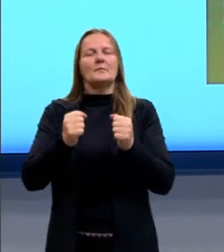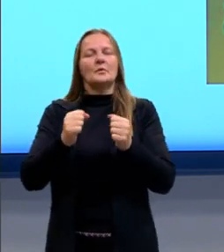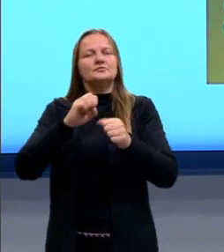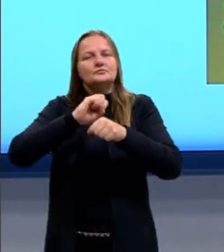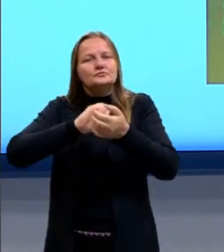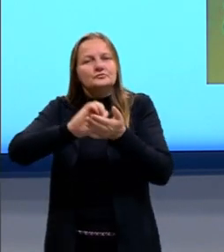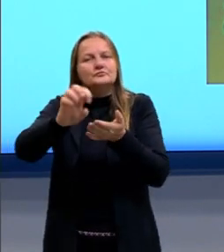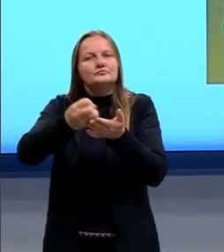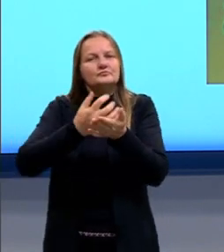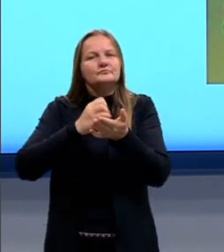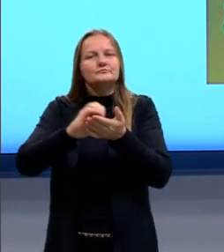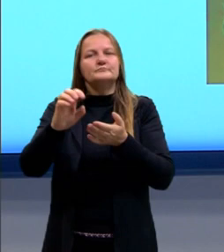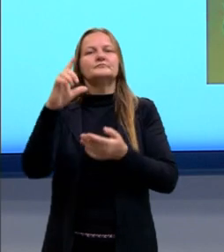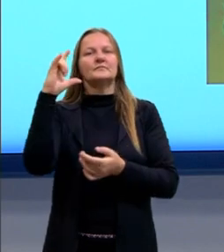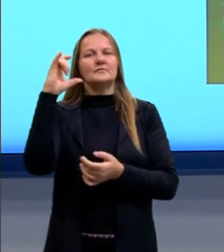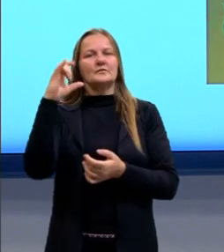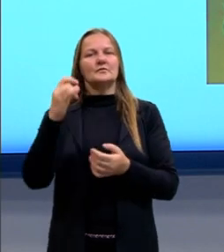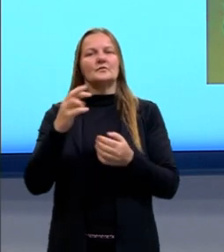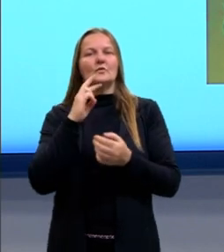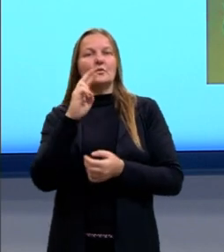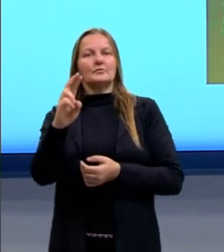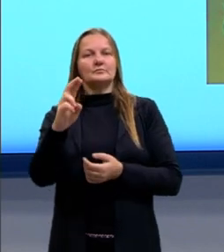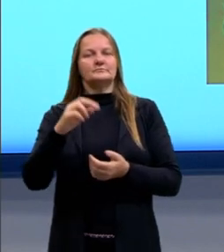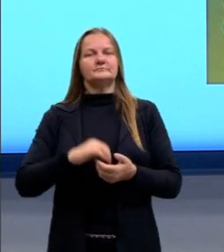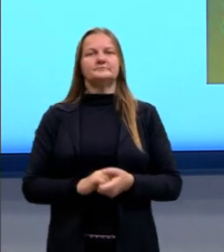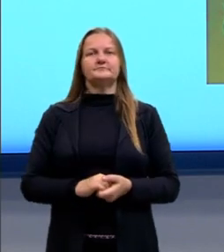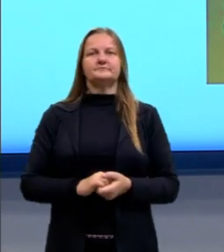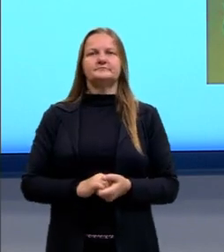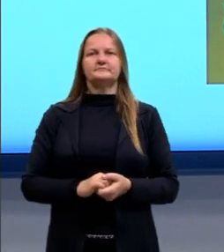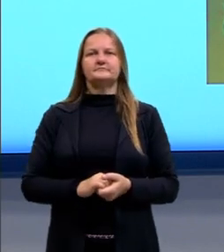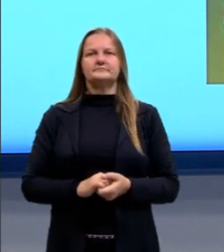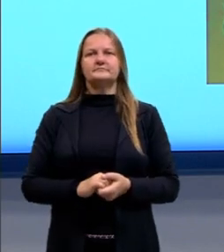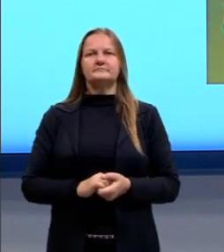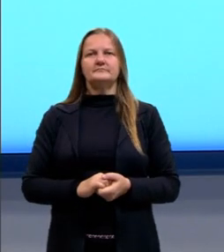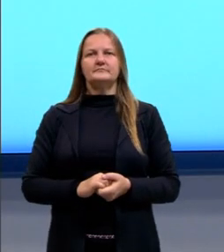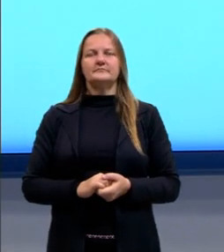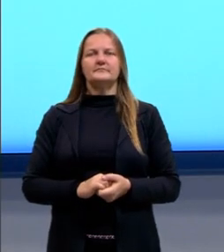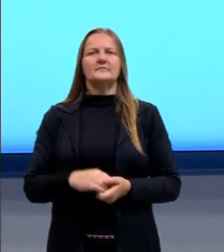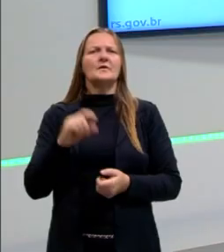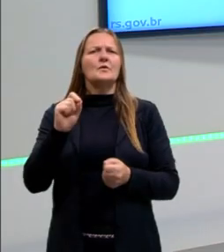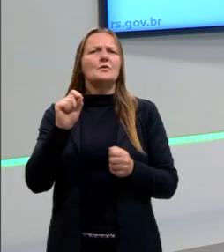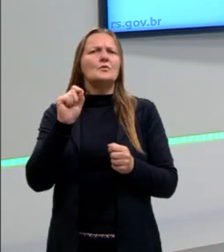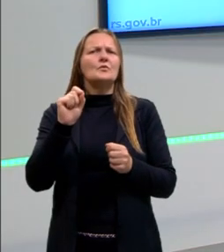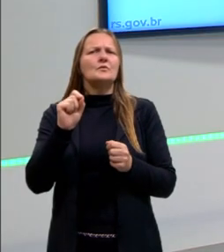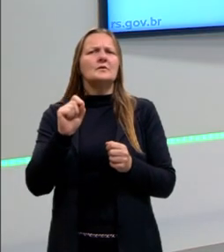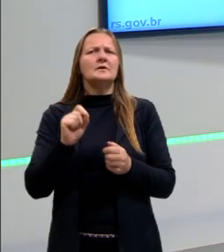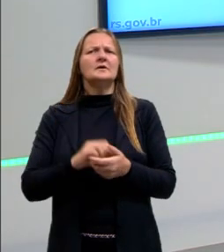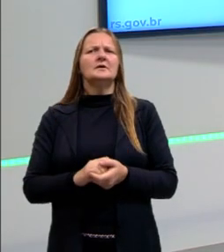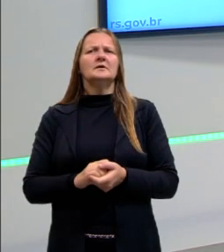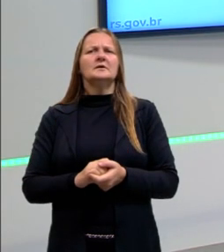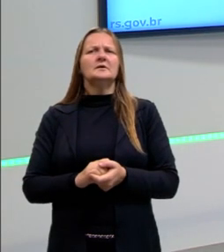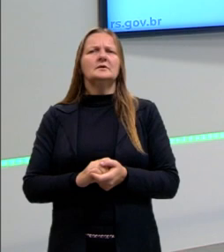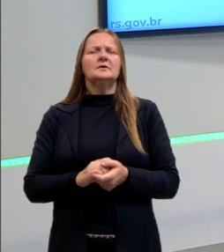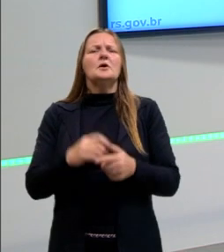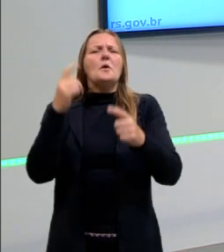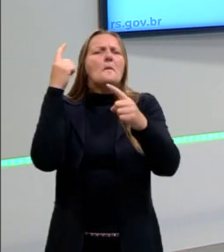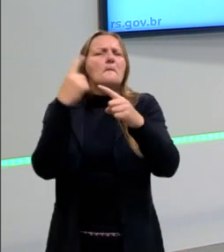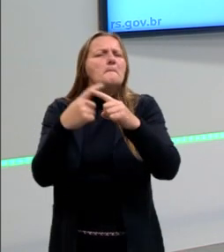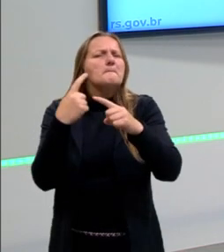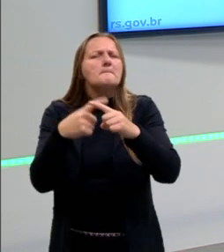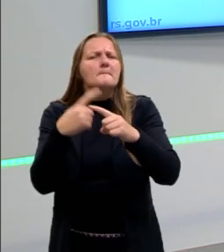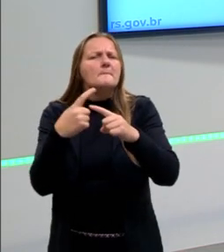mensagem ali que eu vou responder vocês. E vamos para a nossa situação problema agora. Por que